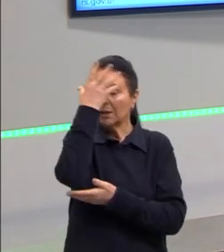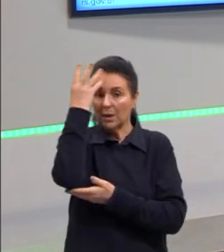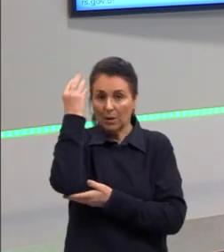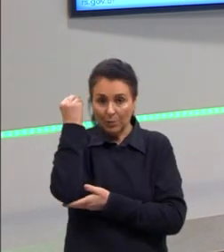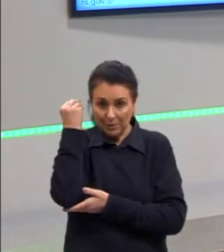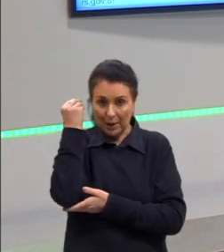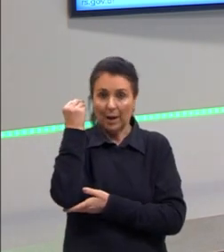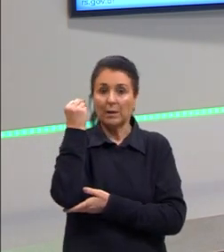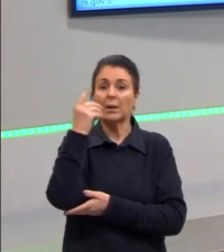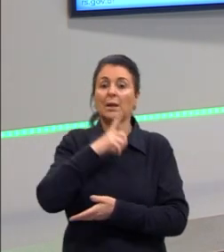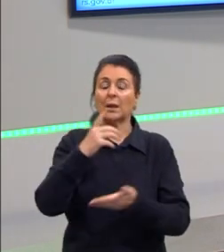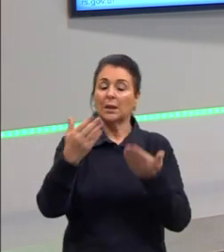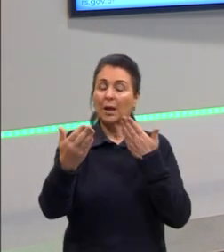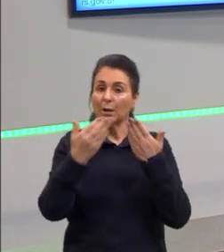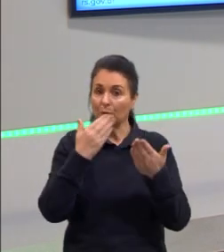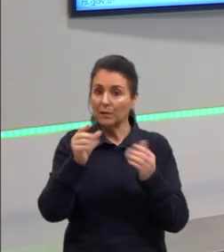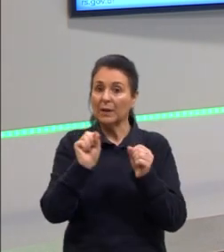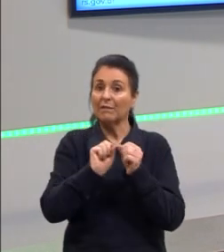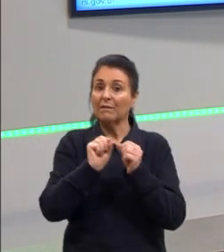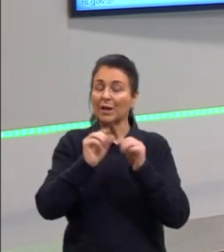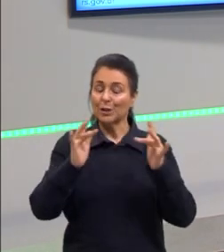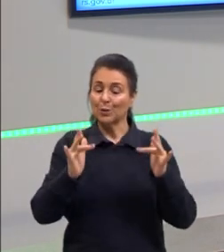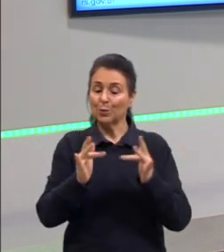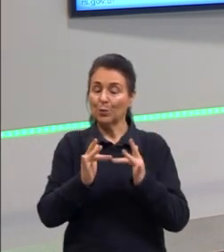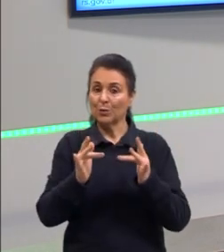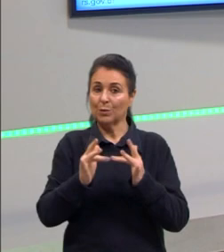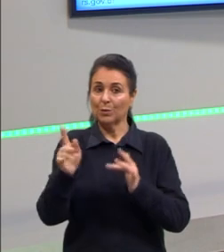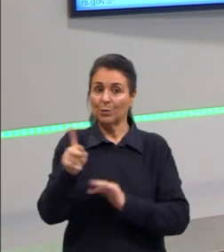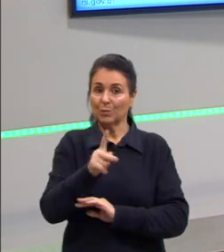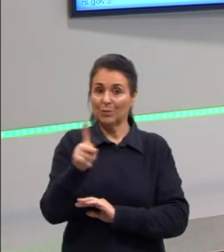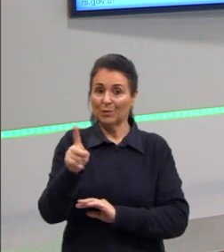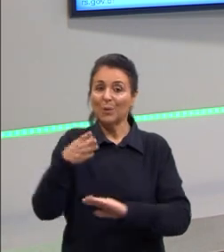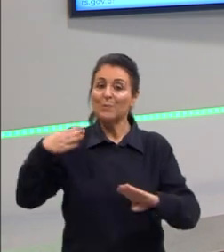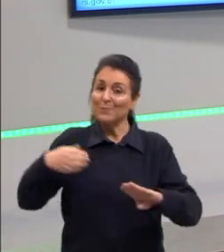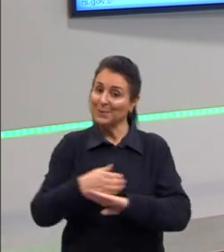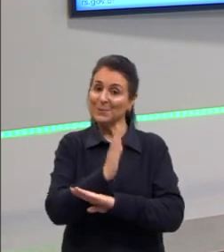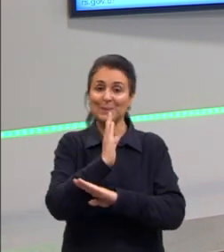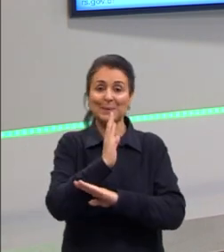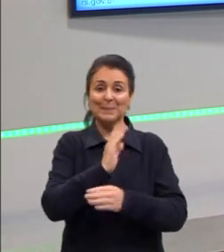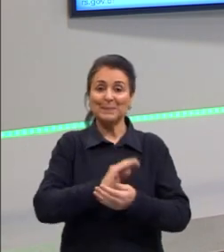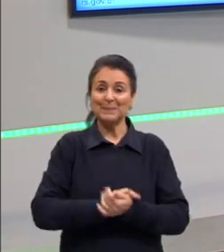tira as dúvidas, entra em contato, tá, gurizada? E partiu passar!